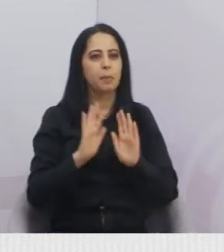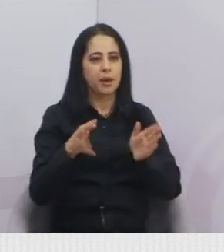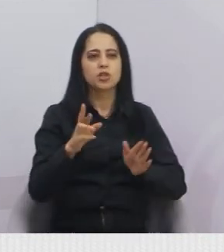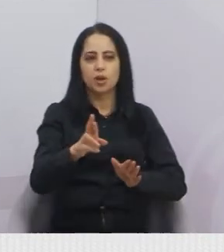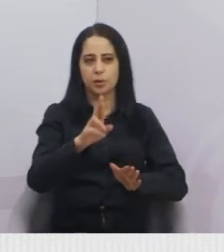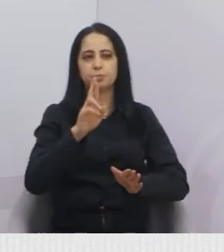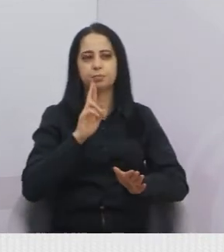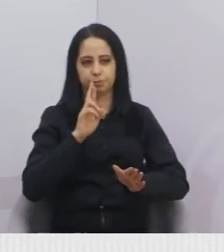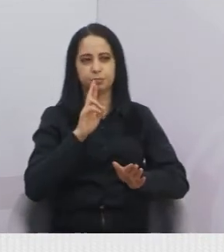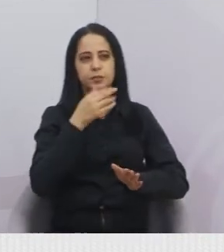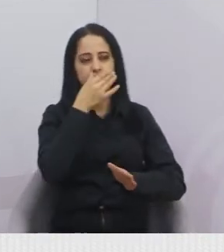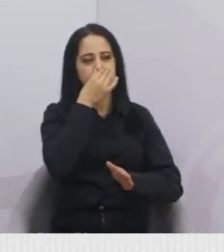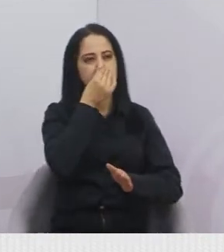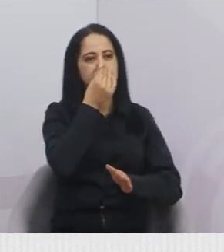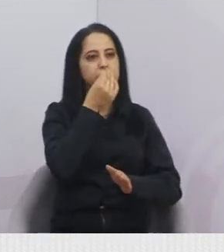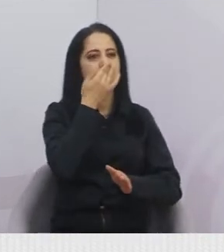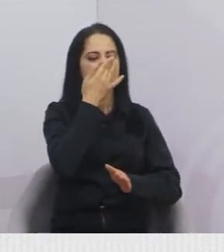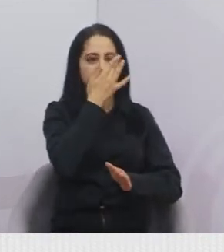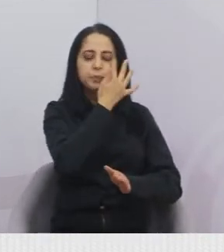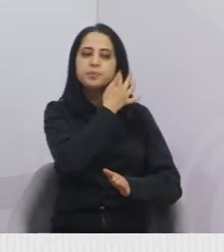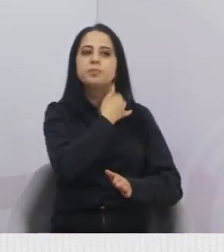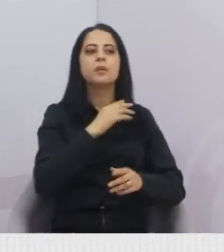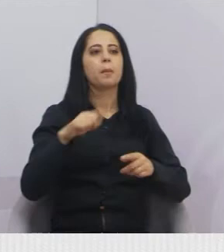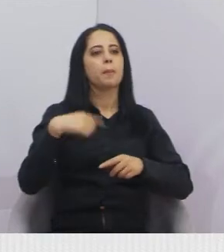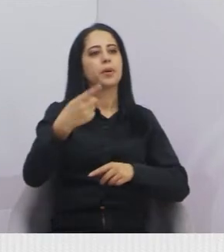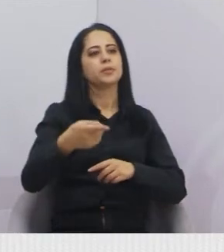resposta lá no Participa Jacareí. Próximo.